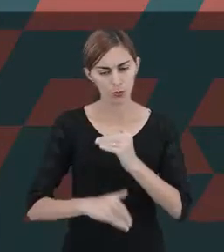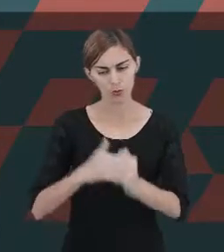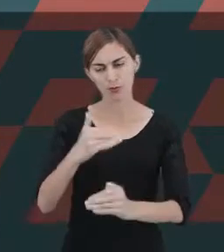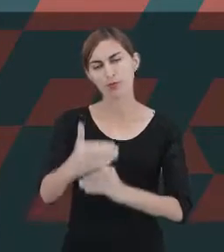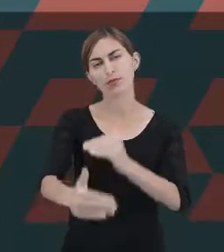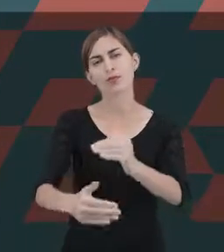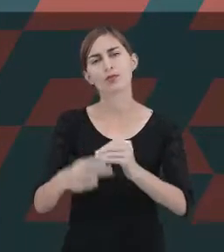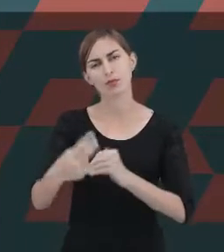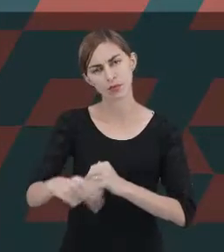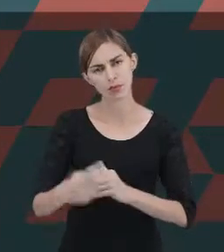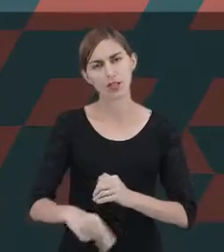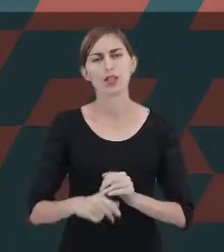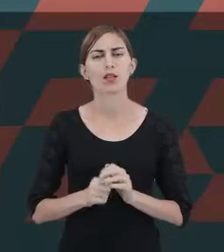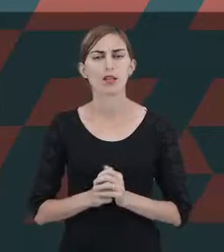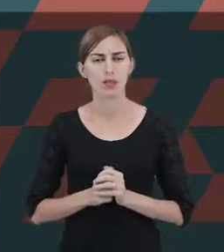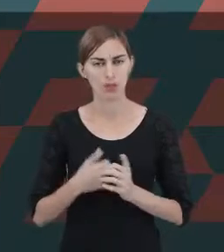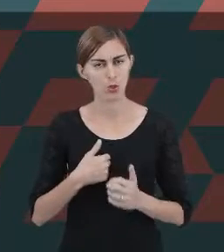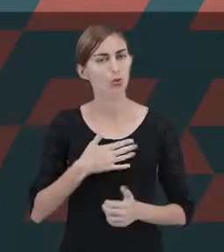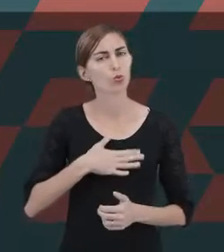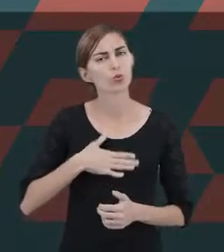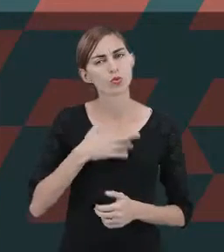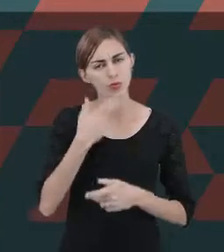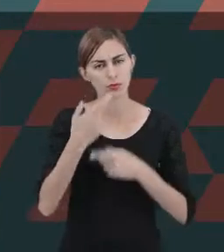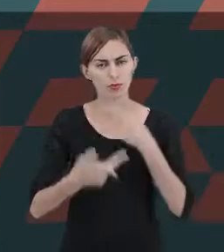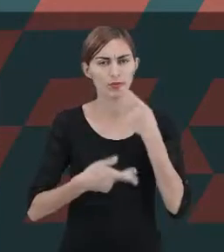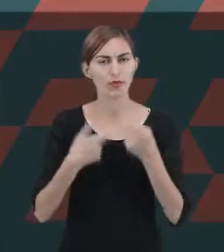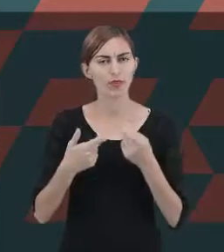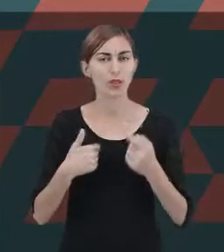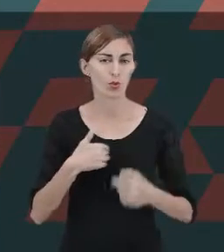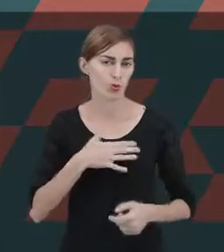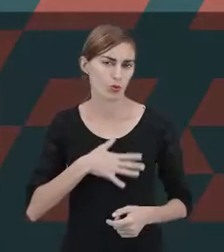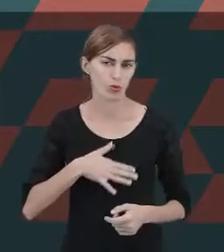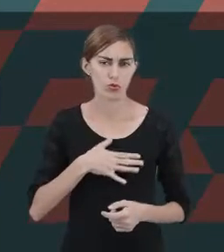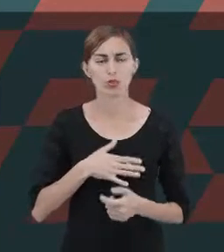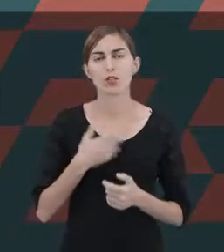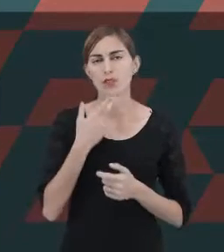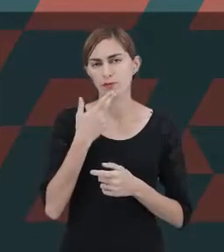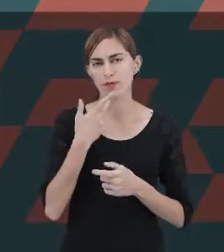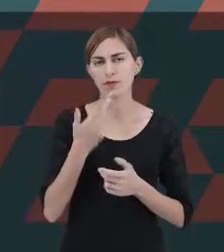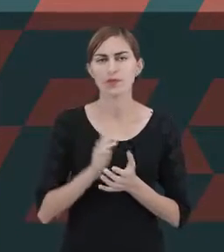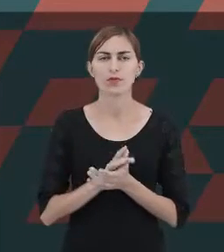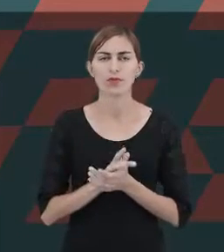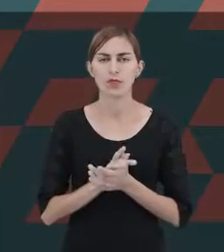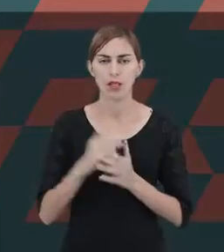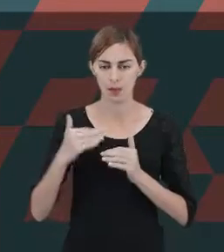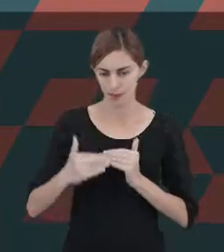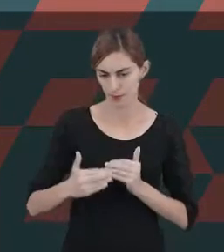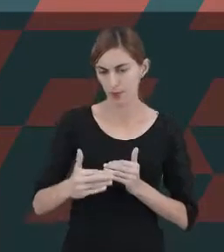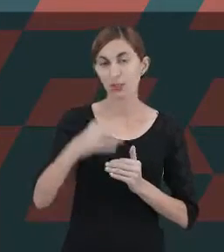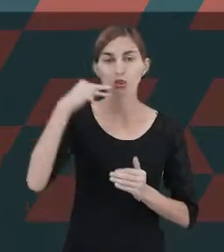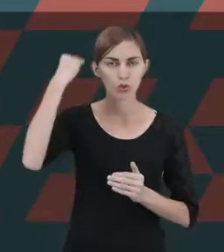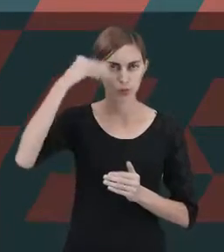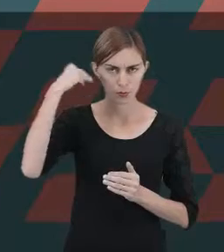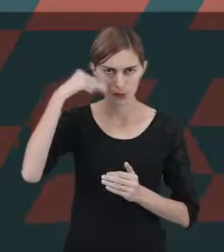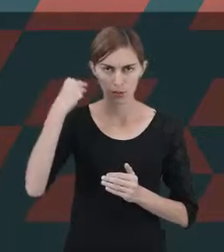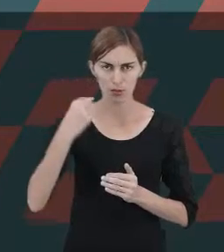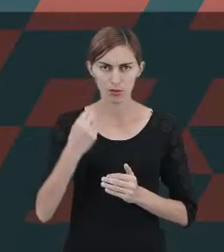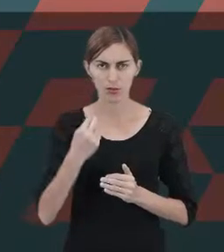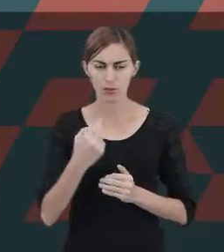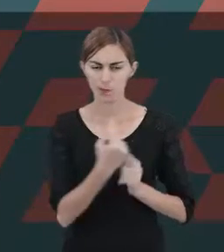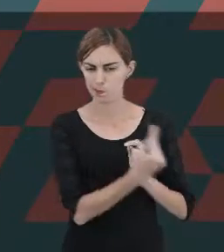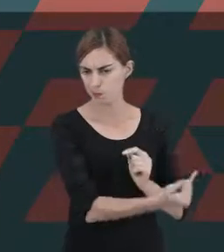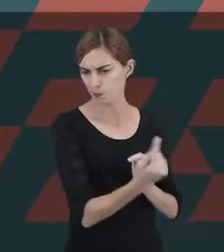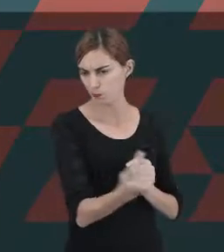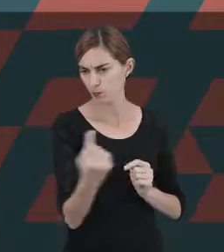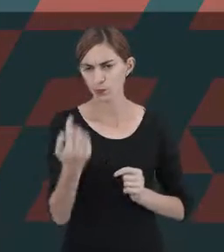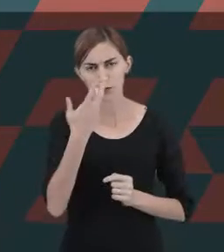O que eu gostaria de falar sobre isso? Eu gostaria de dizer que, a partir das experiências individuais que a